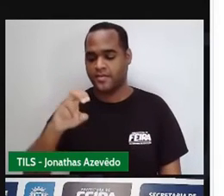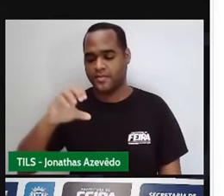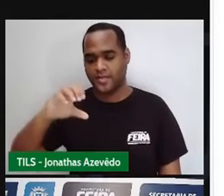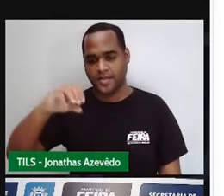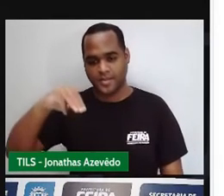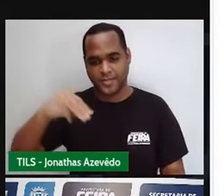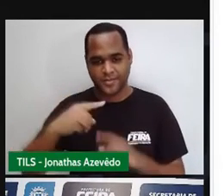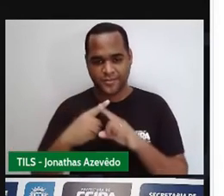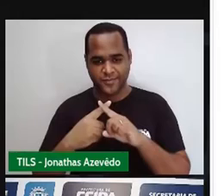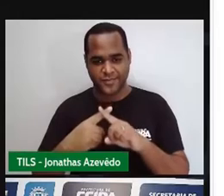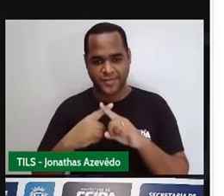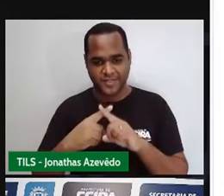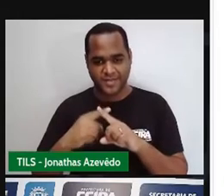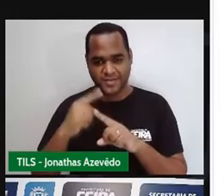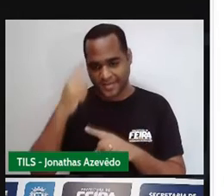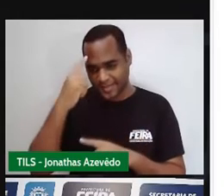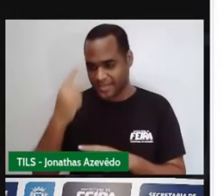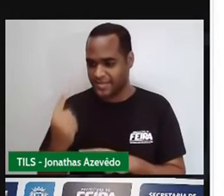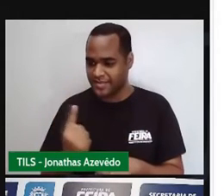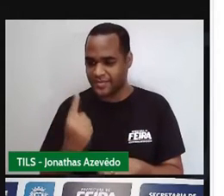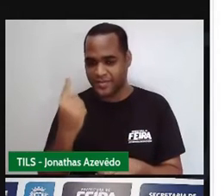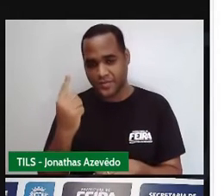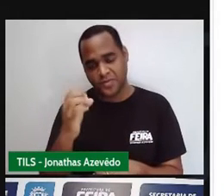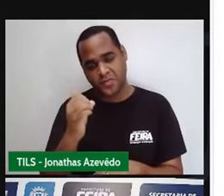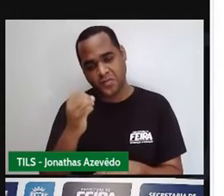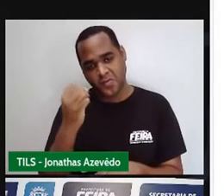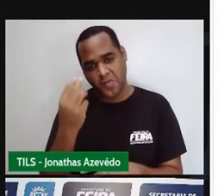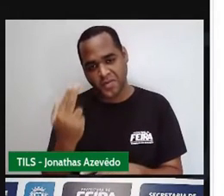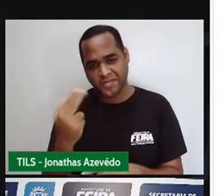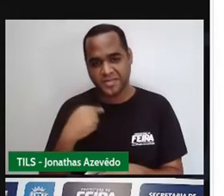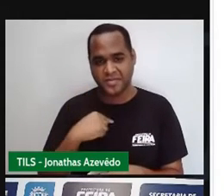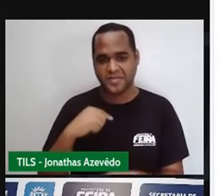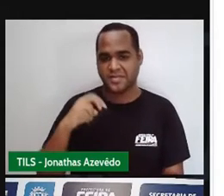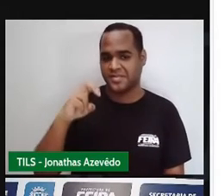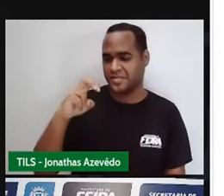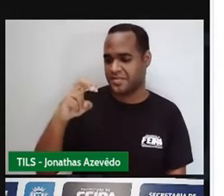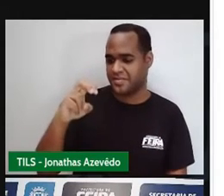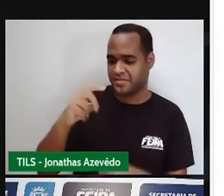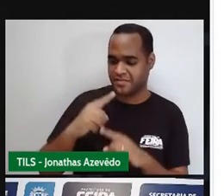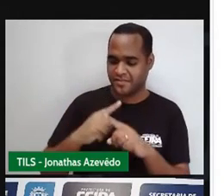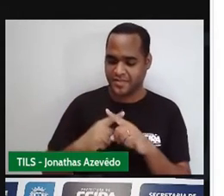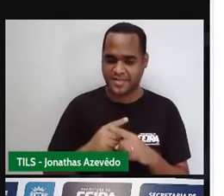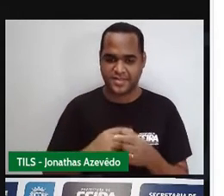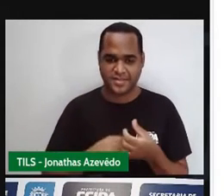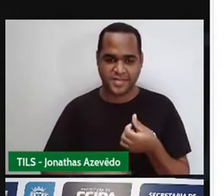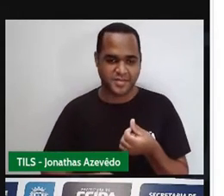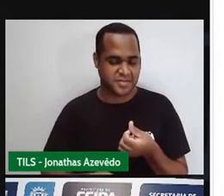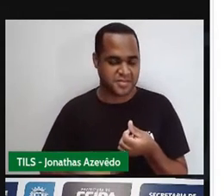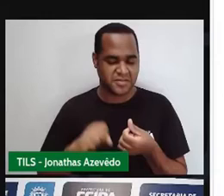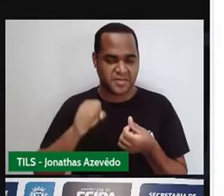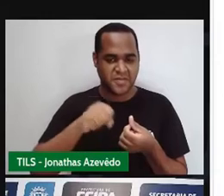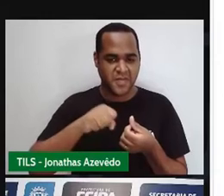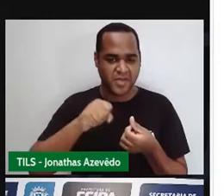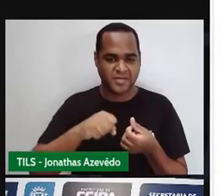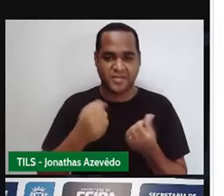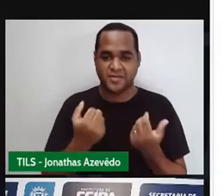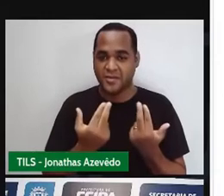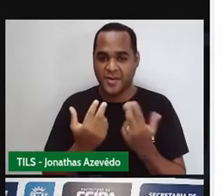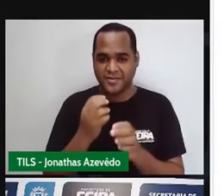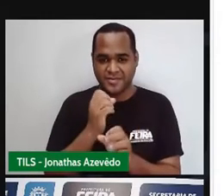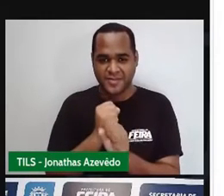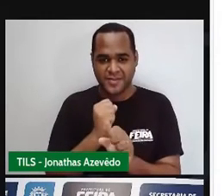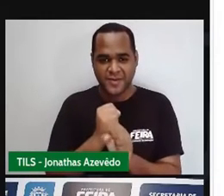5, que é a altura, ou a altura 5, vezes o comprimento 6, como está já